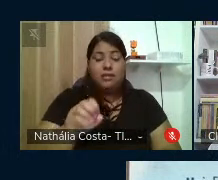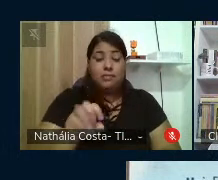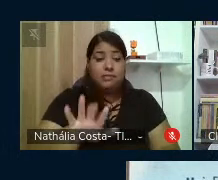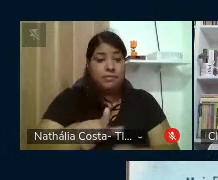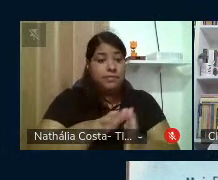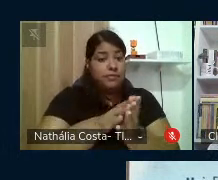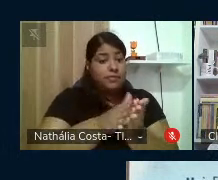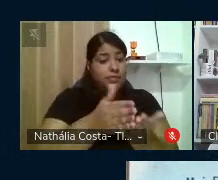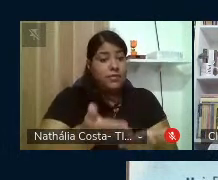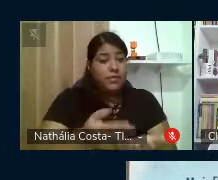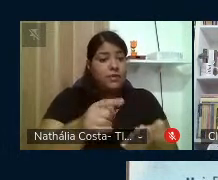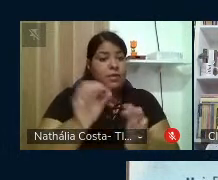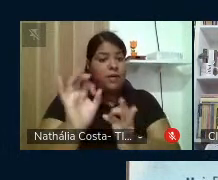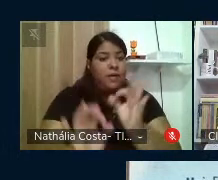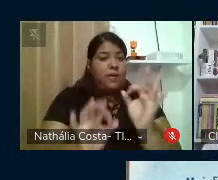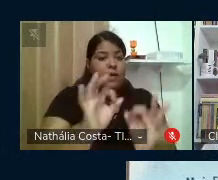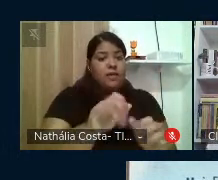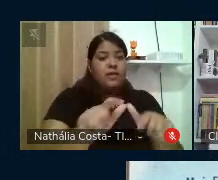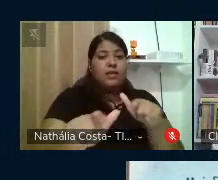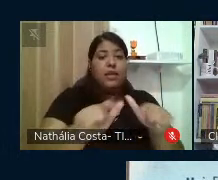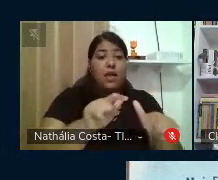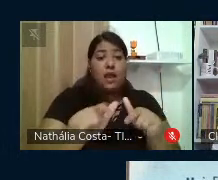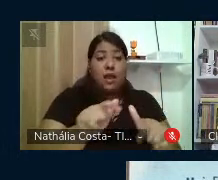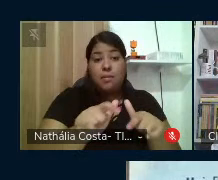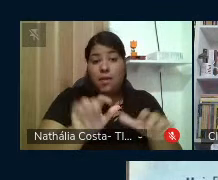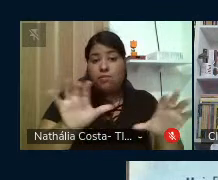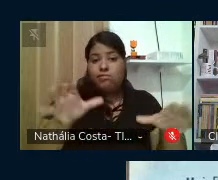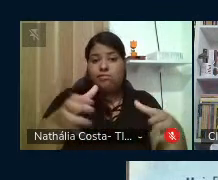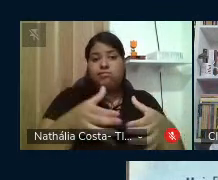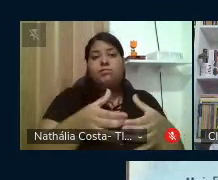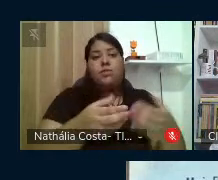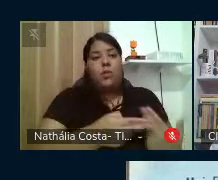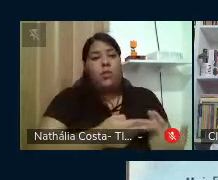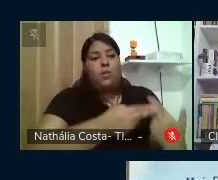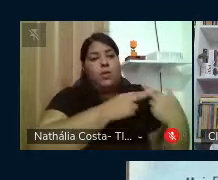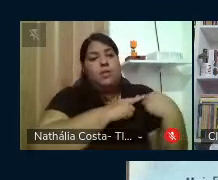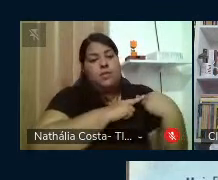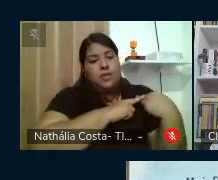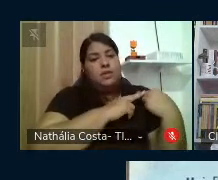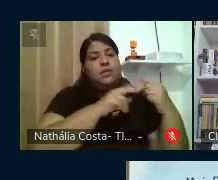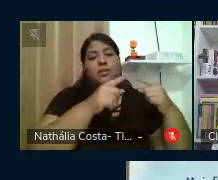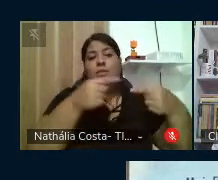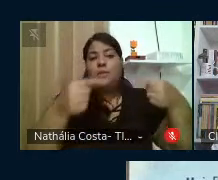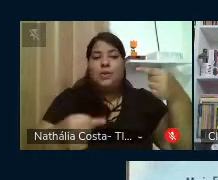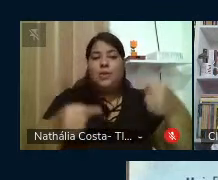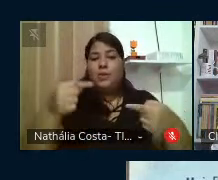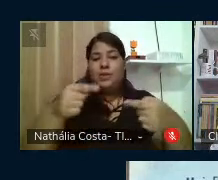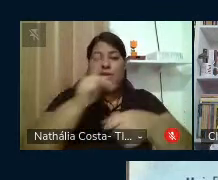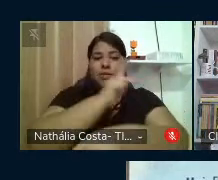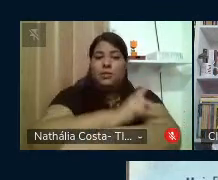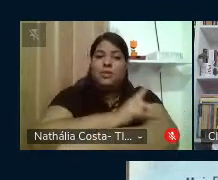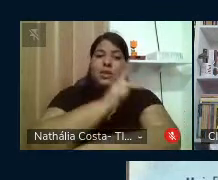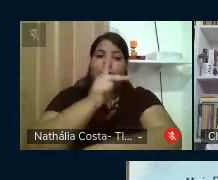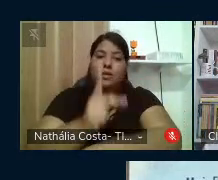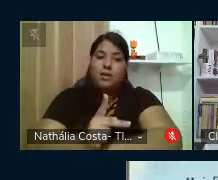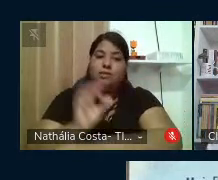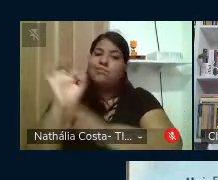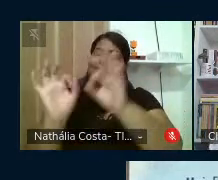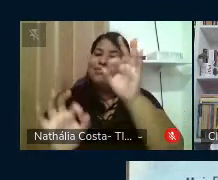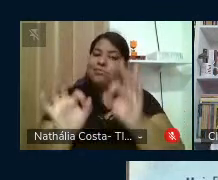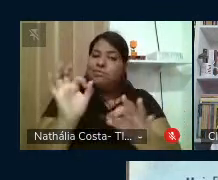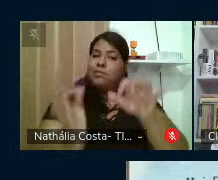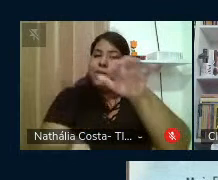coletivo e compromisso político-pedagógico, pela editora de Pernambuco e a Cátedra Paulo Freire, da